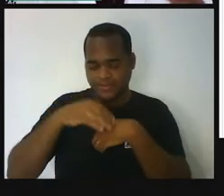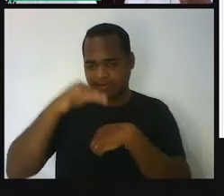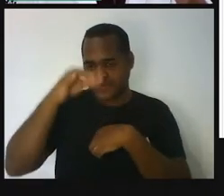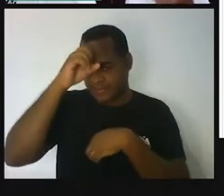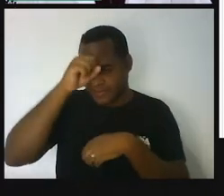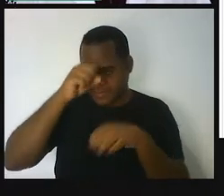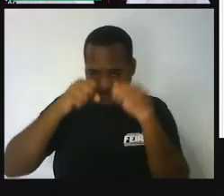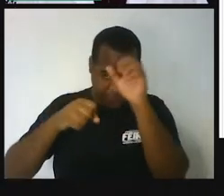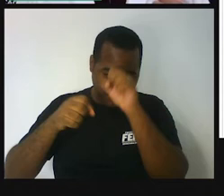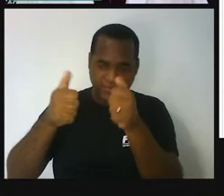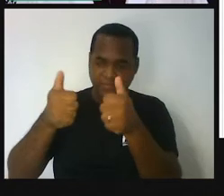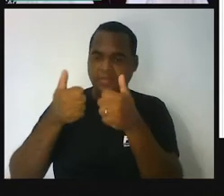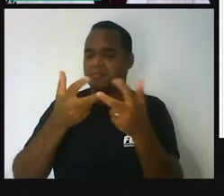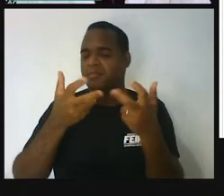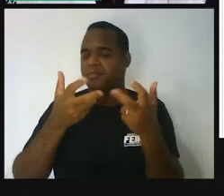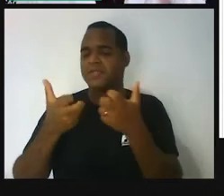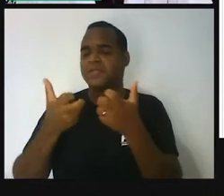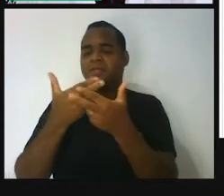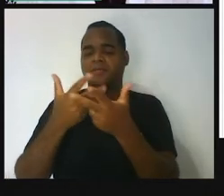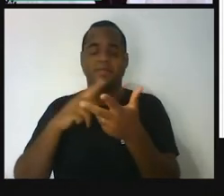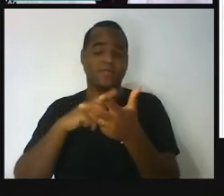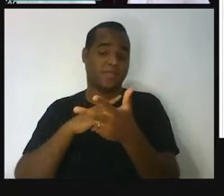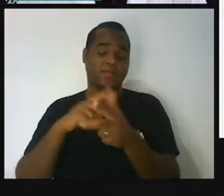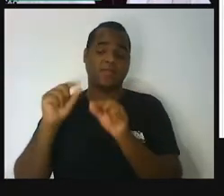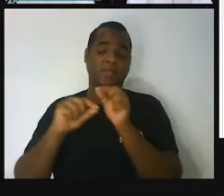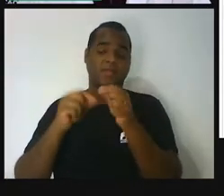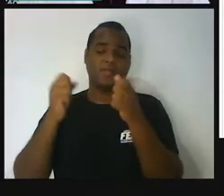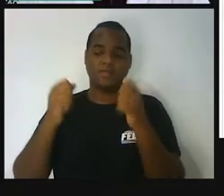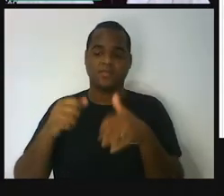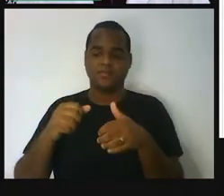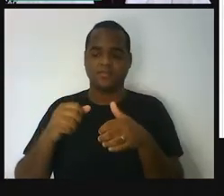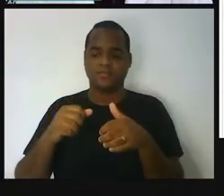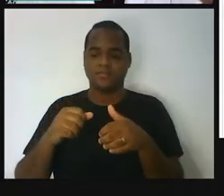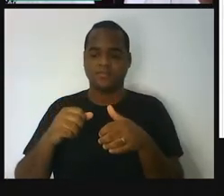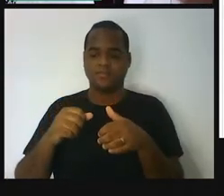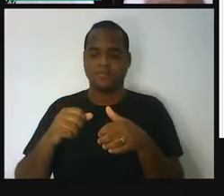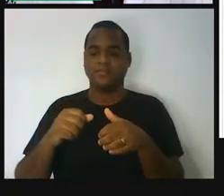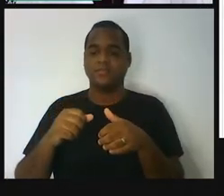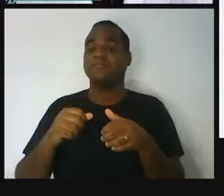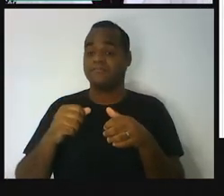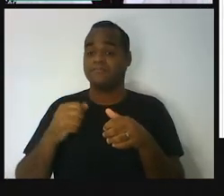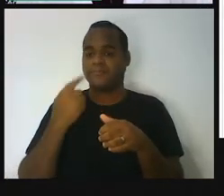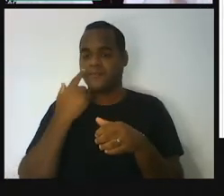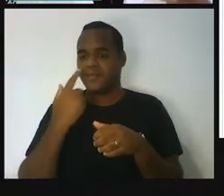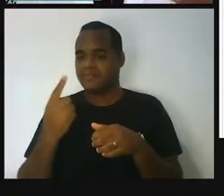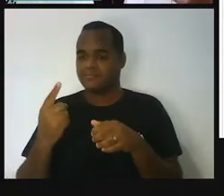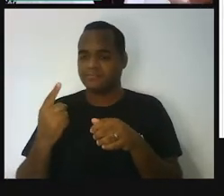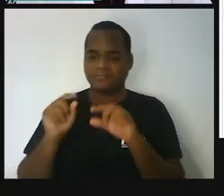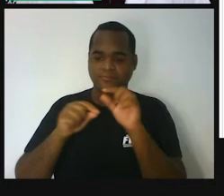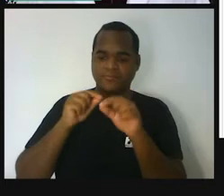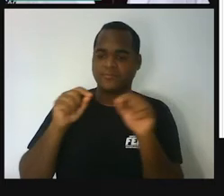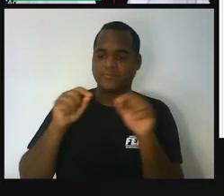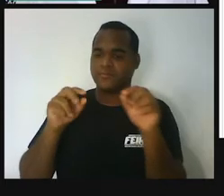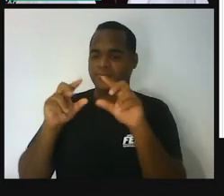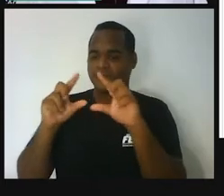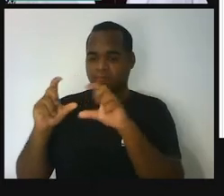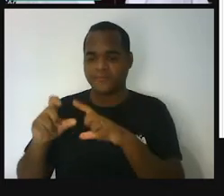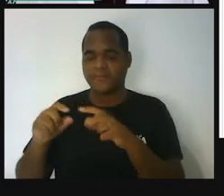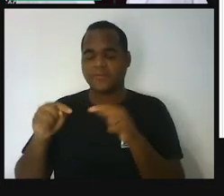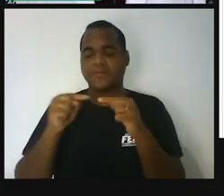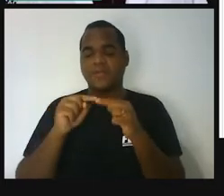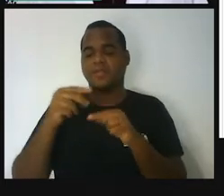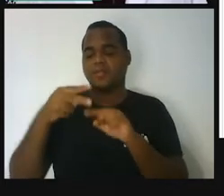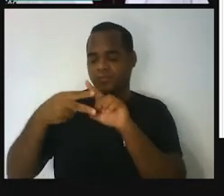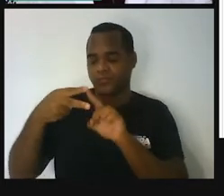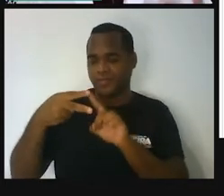Que a gente ia perceber coisas que estão à nossa volta. Figuras, né? Bidimensionais.